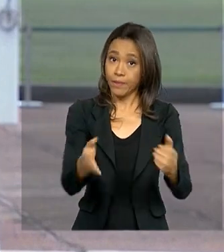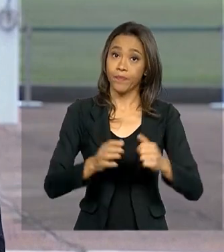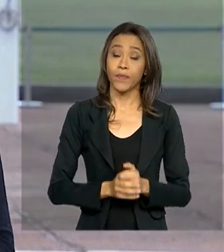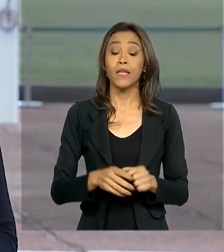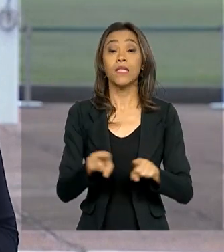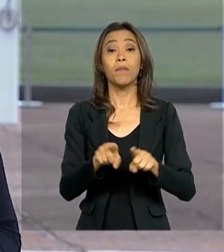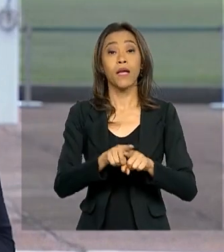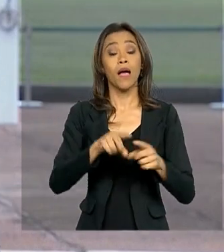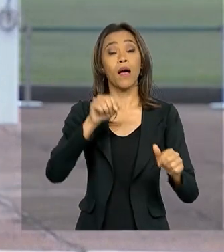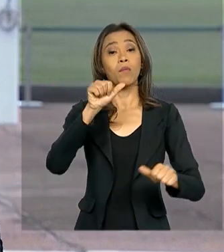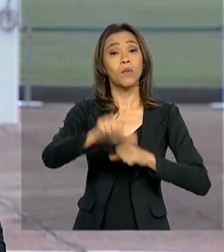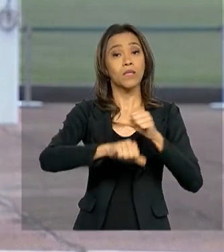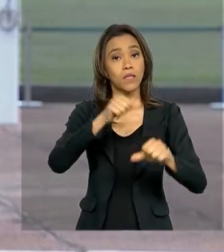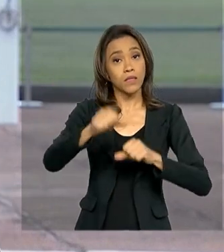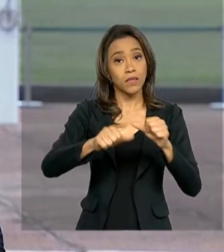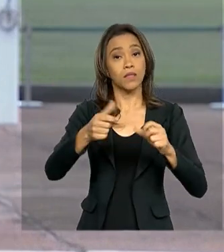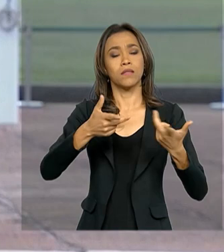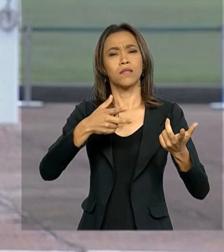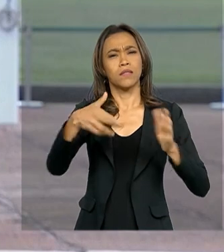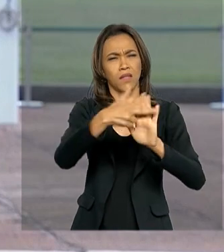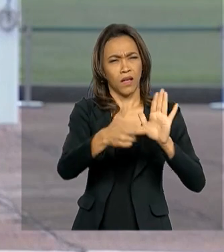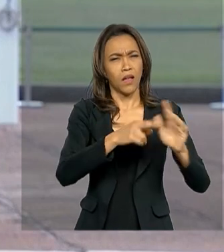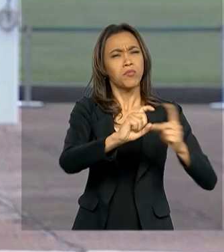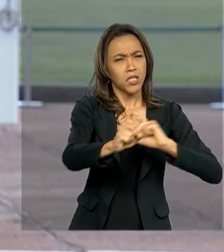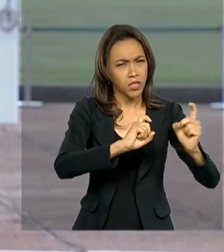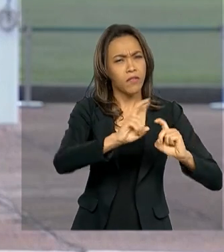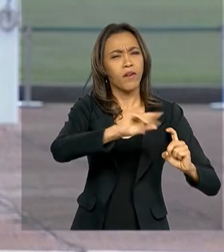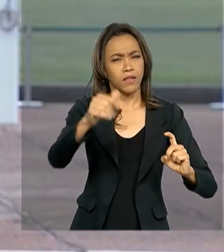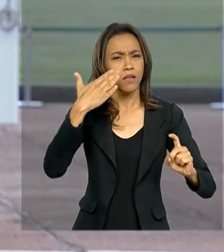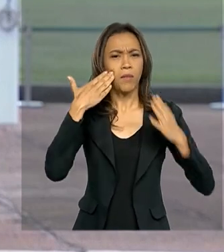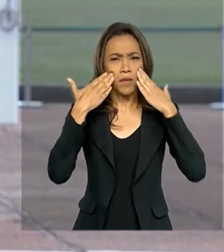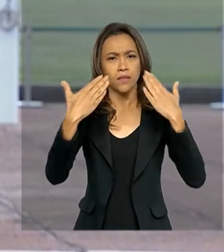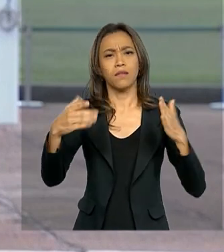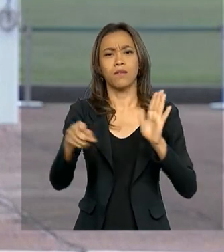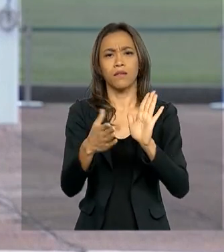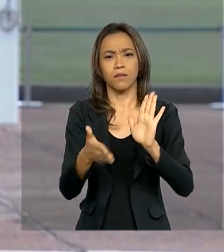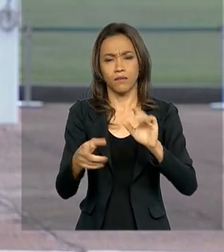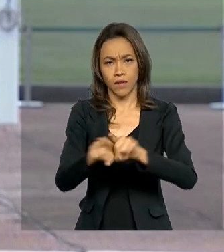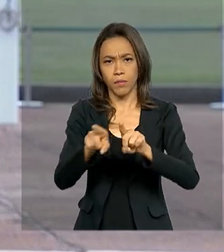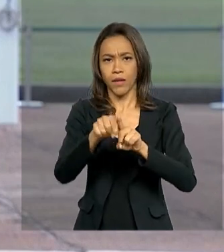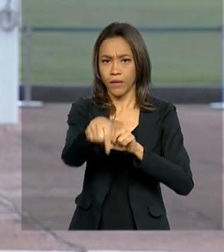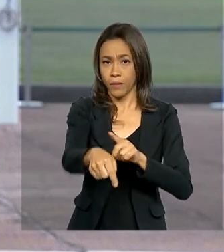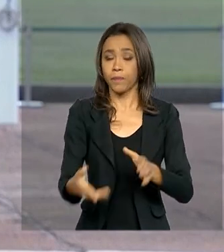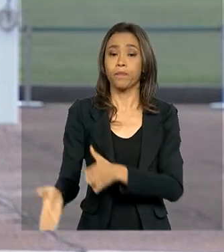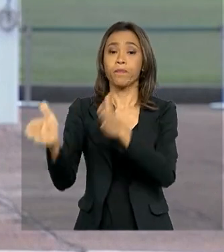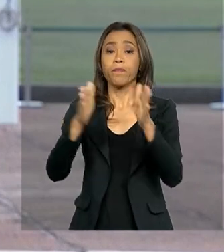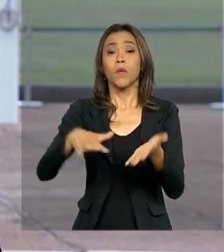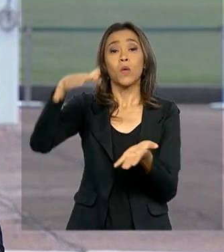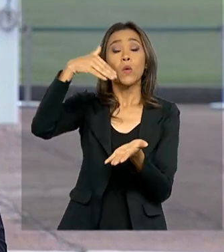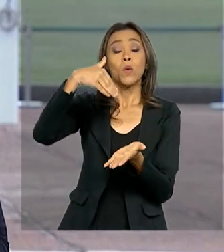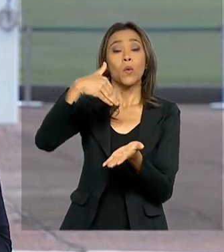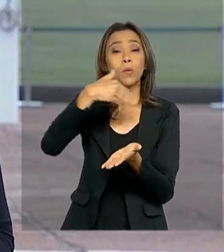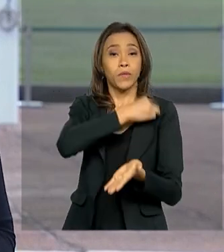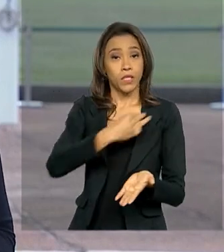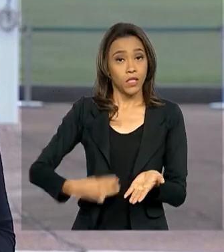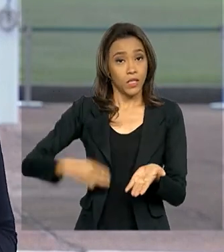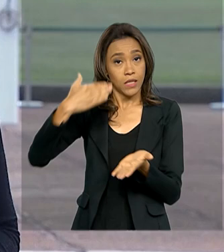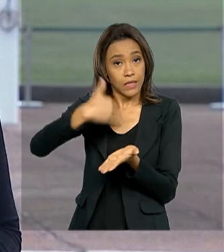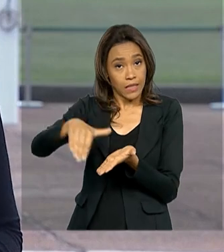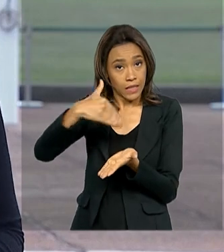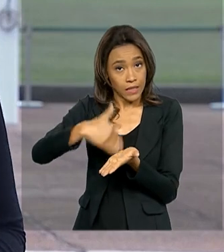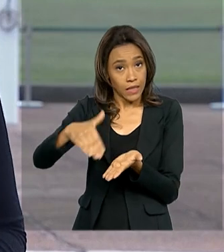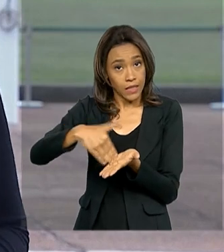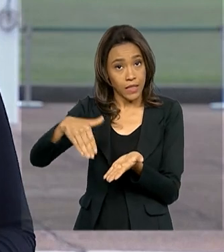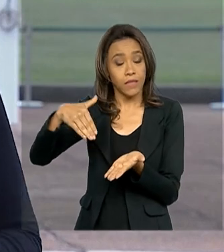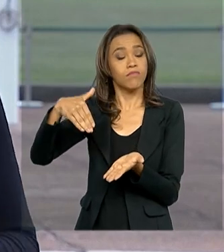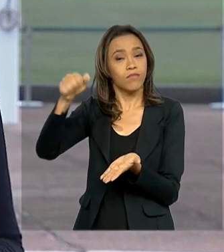Antes da reunião, o presidente Jair Bolsonaro recebeu aqui no Alvorada o ministro-chefe da Secretaria-Geral da Presidência da República, Jorge